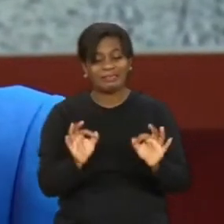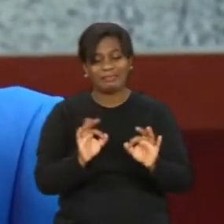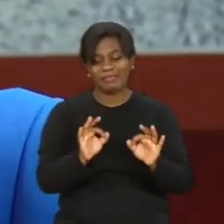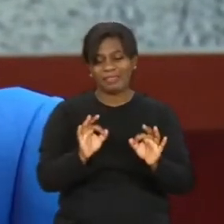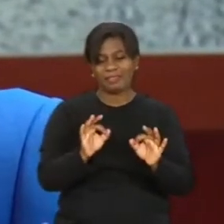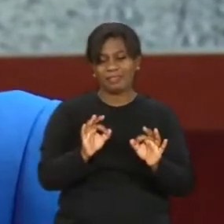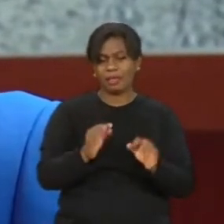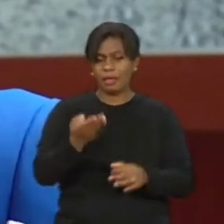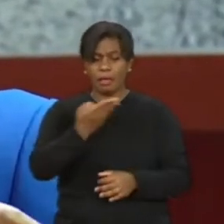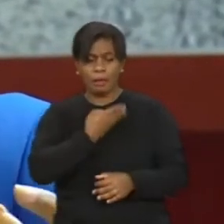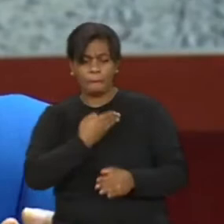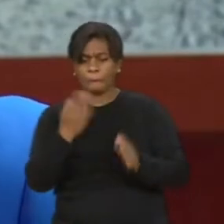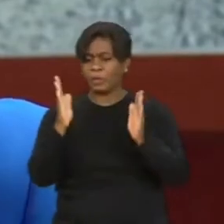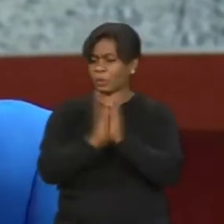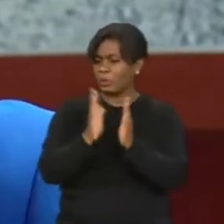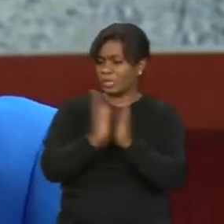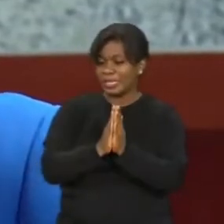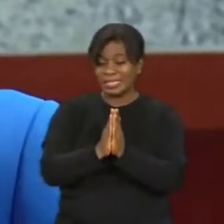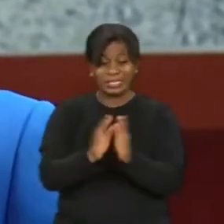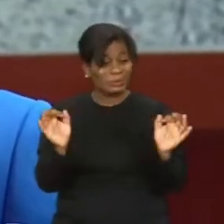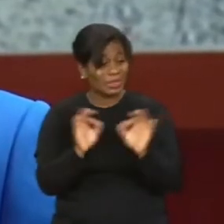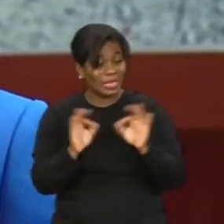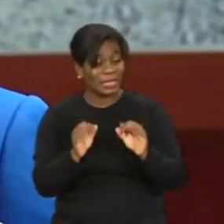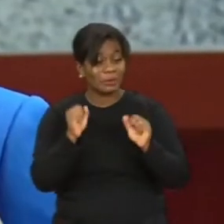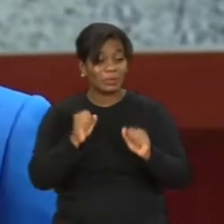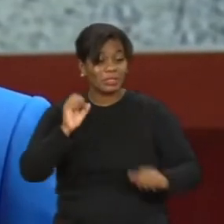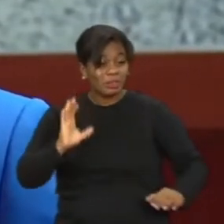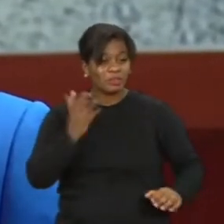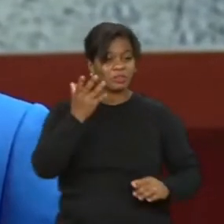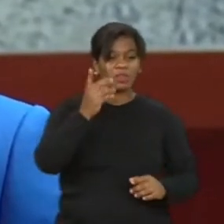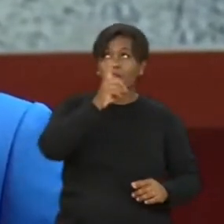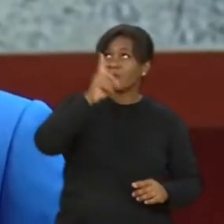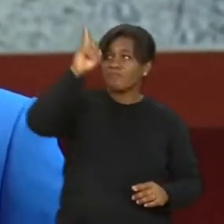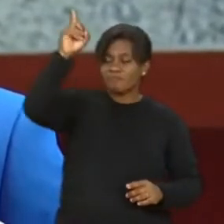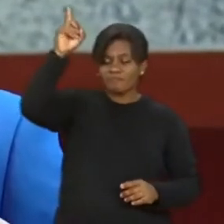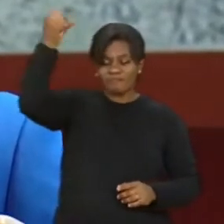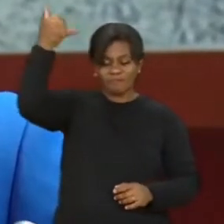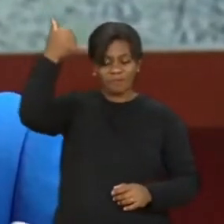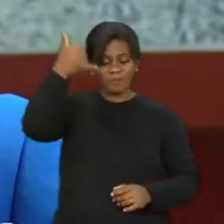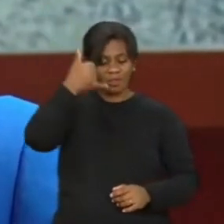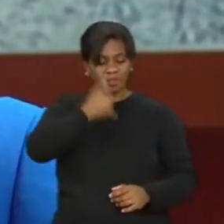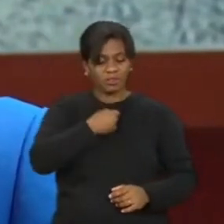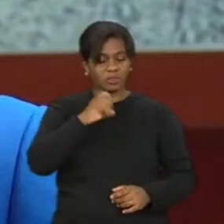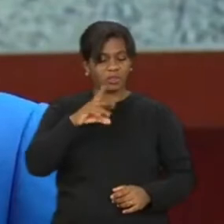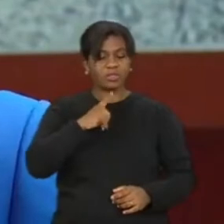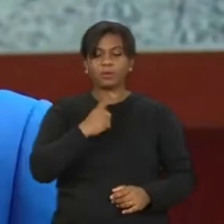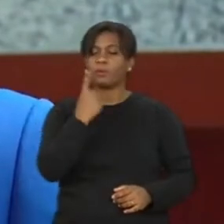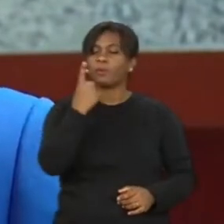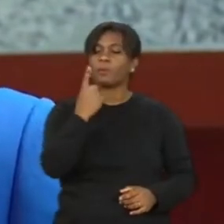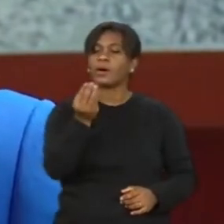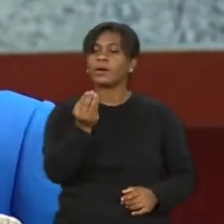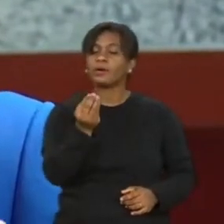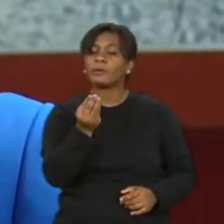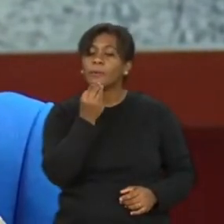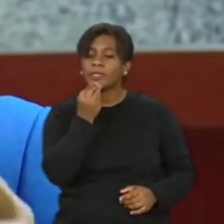amigos, orações, naquele momento nada podia resolver, Deus falou para mim, só tem uma chance. Eu